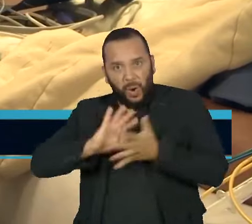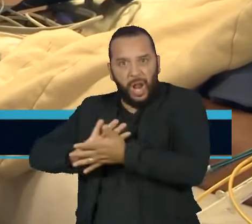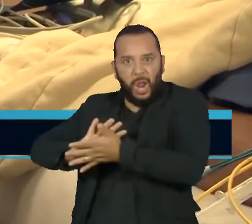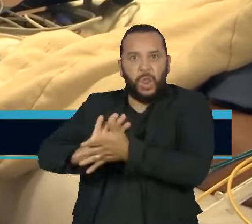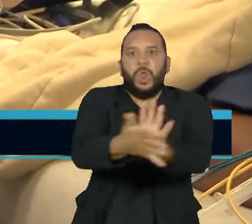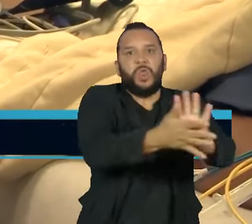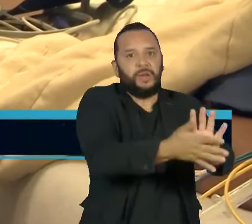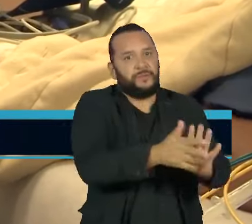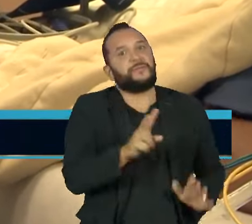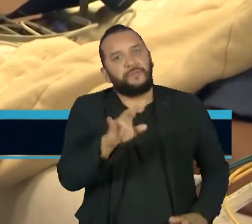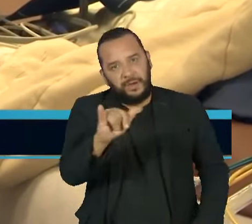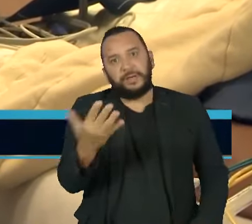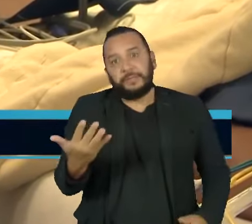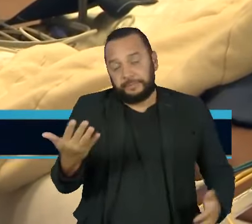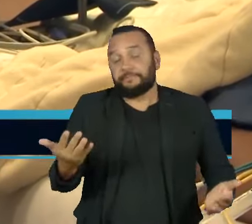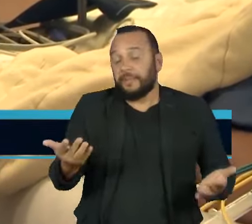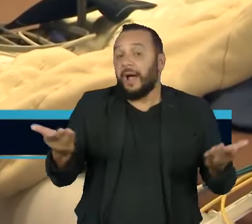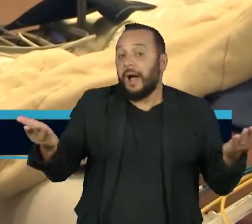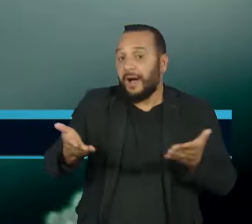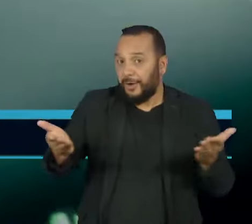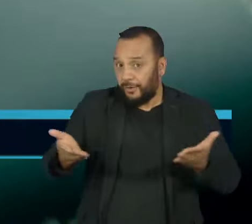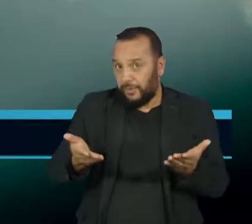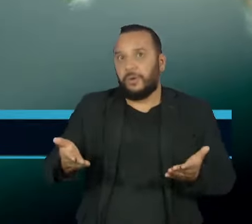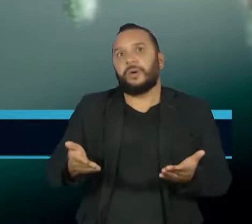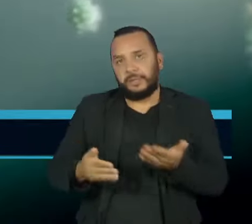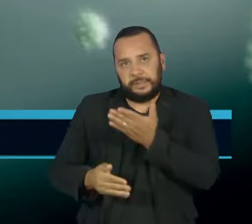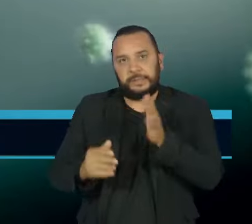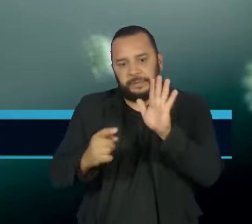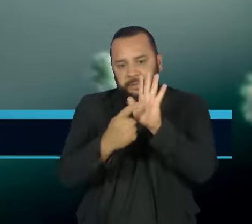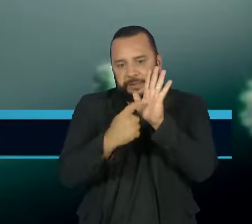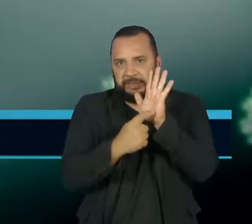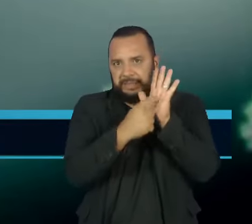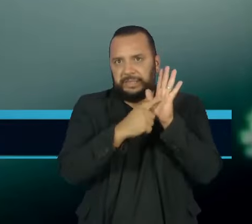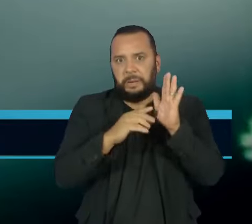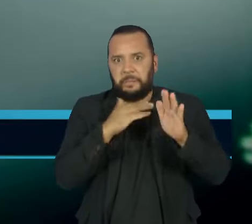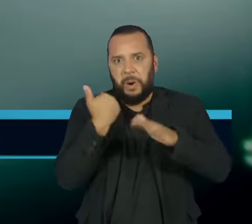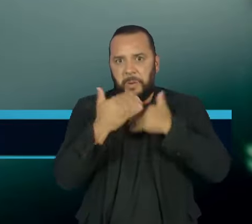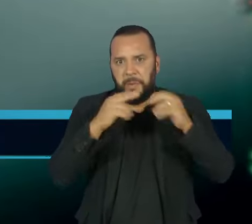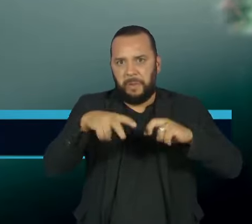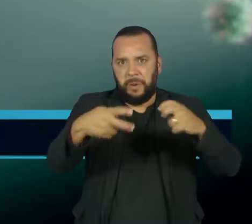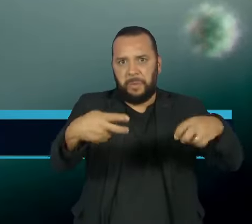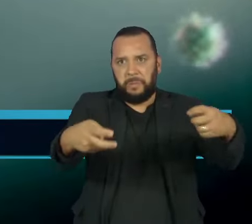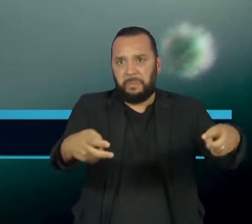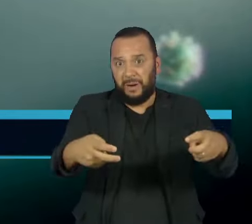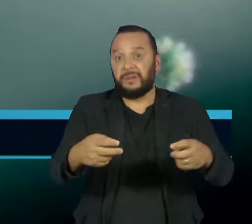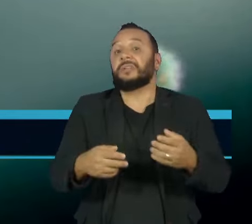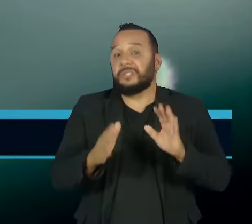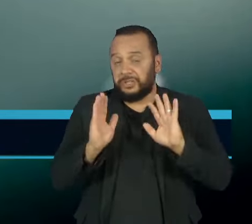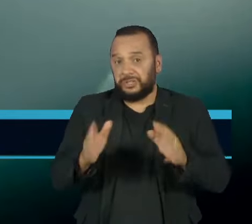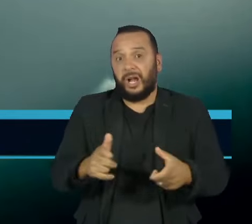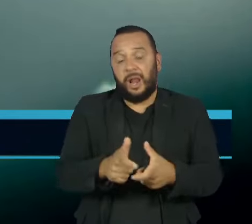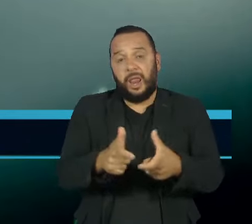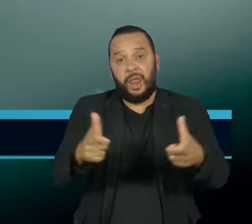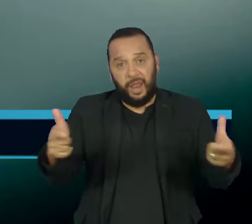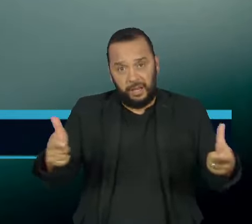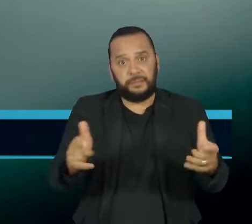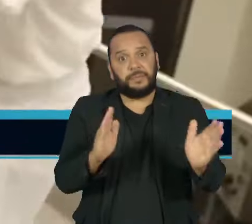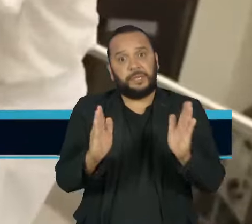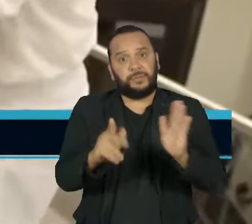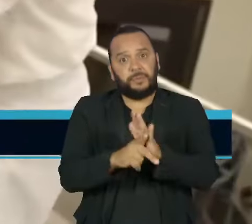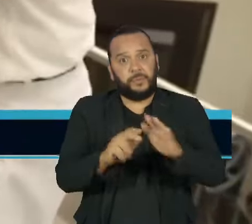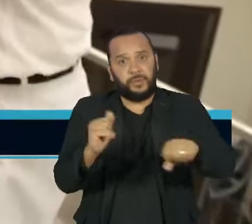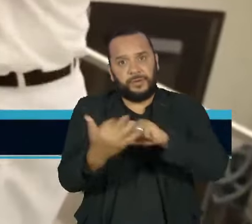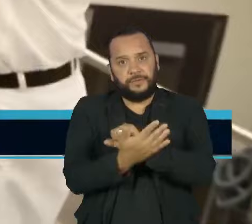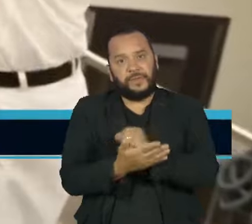contramão do aumento da letalidade causada por esses micro-organismos que cresceu na pandemia da Covid-19,